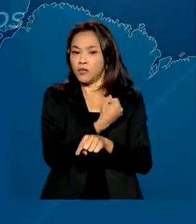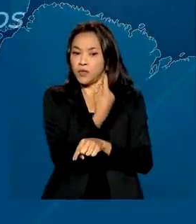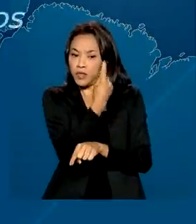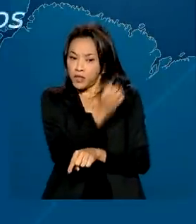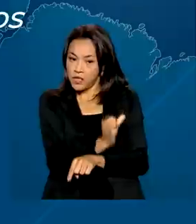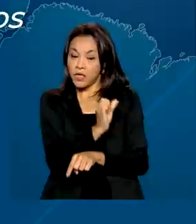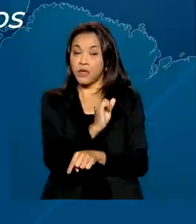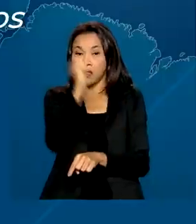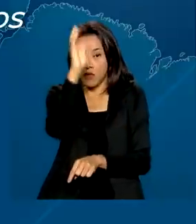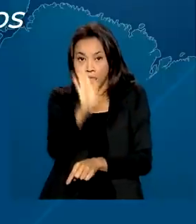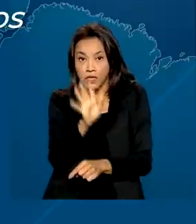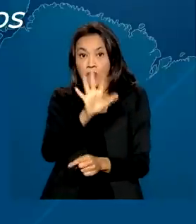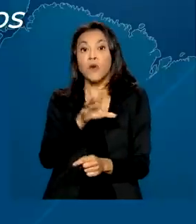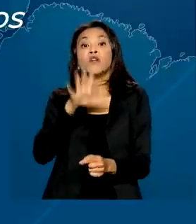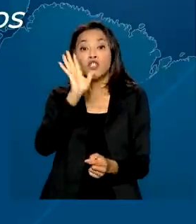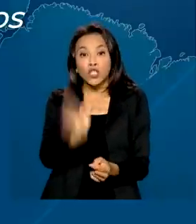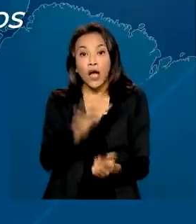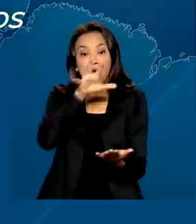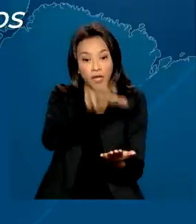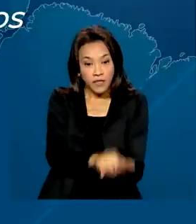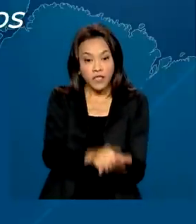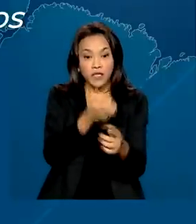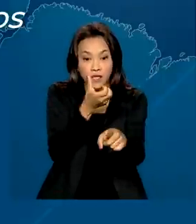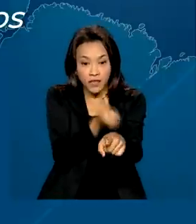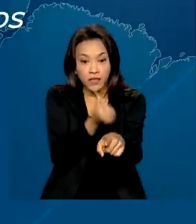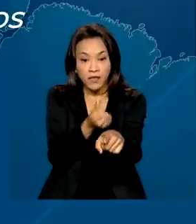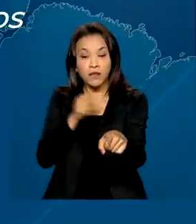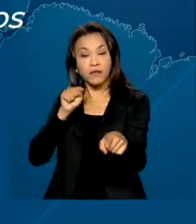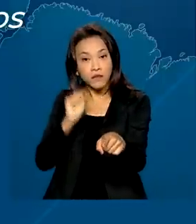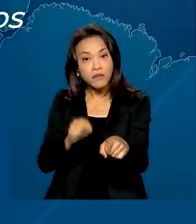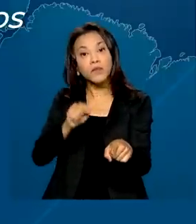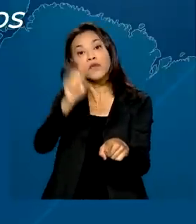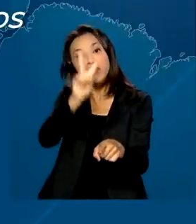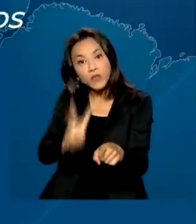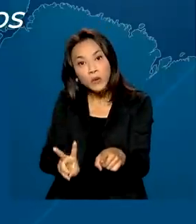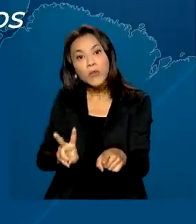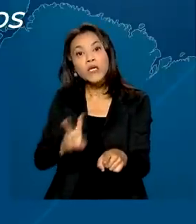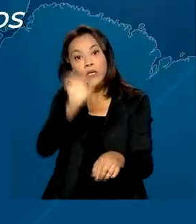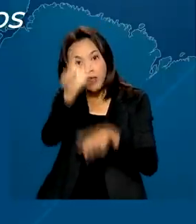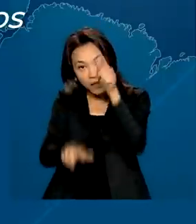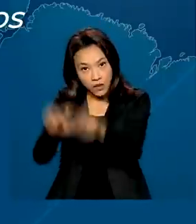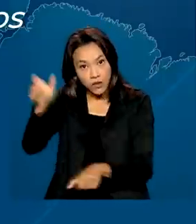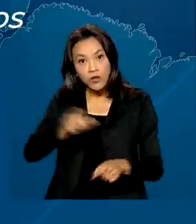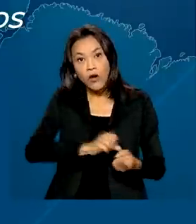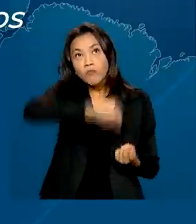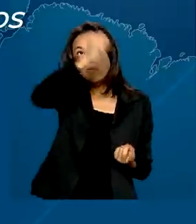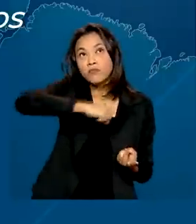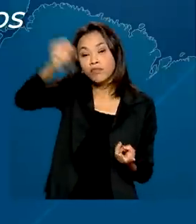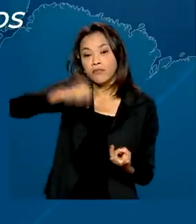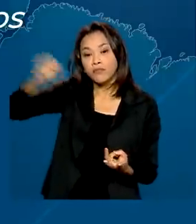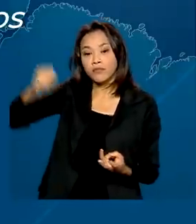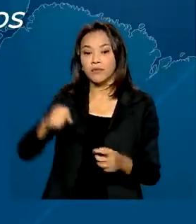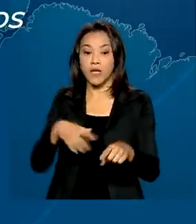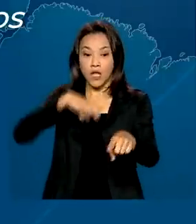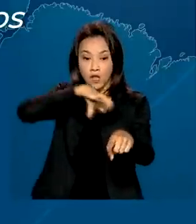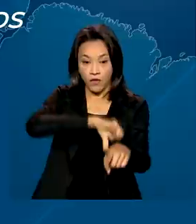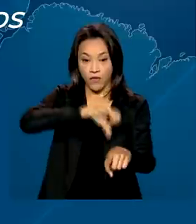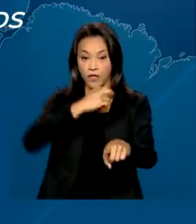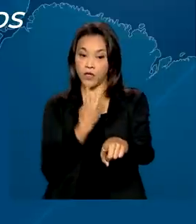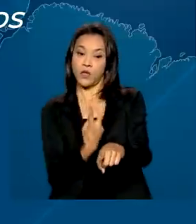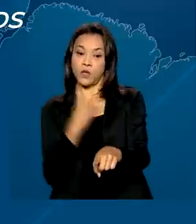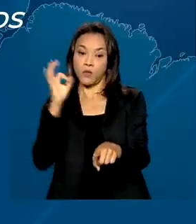registra a interiorização de mais de 66 mil venezuelanos. 92% deles